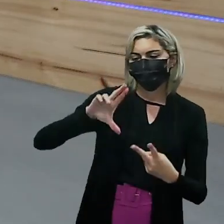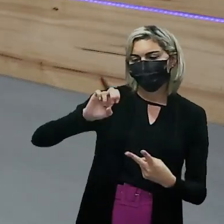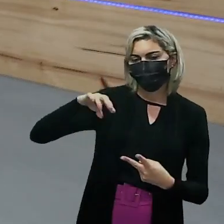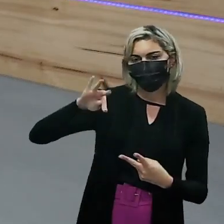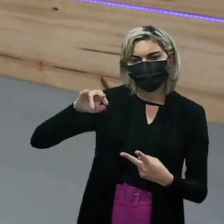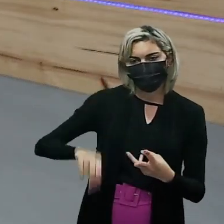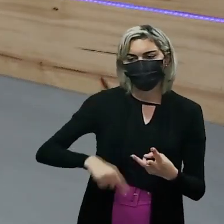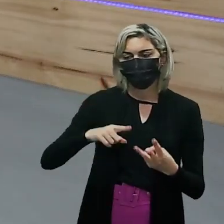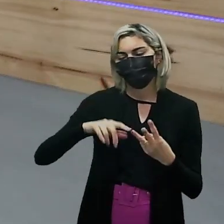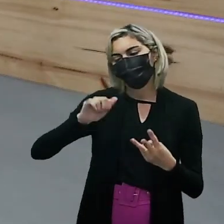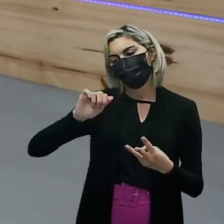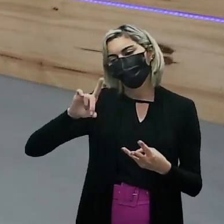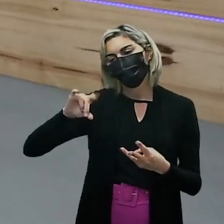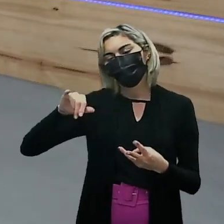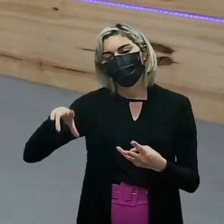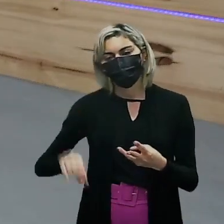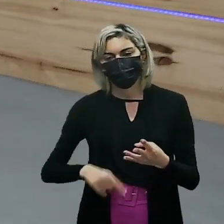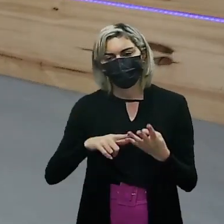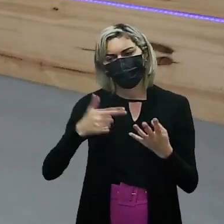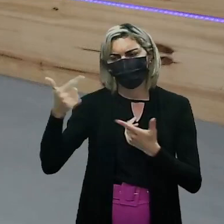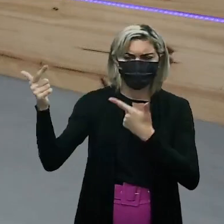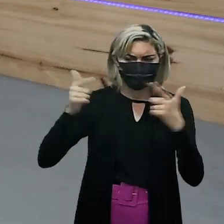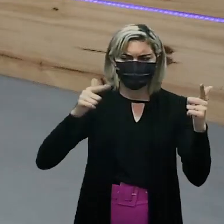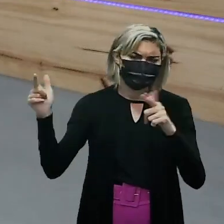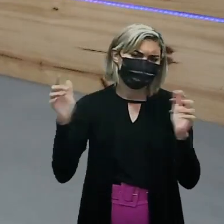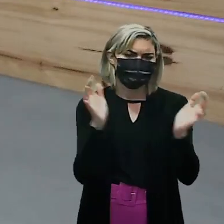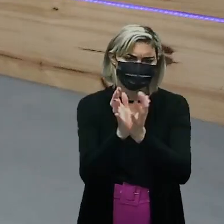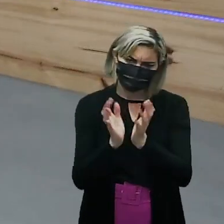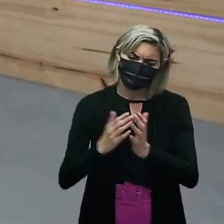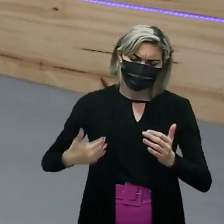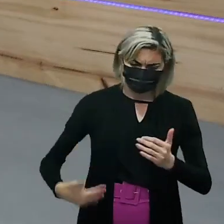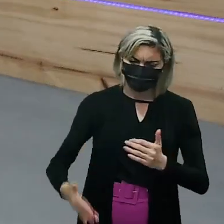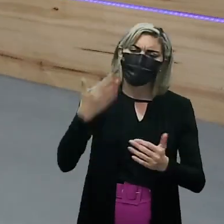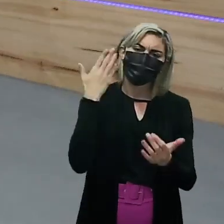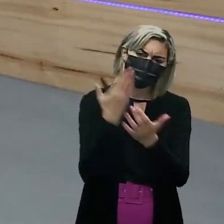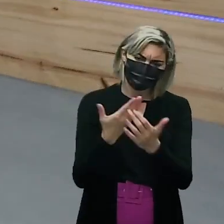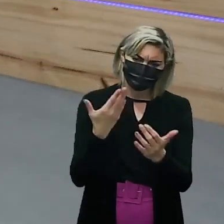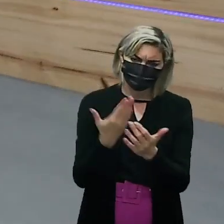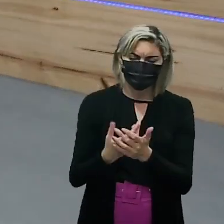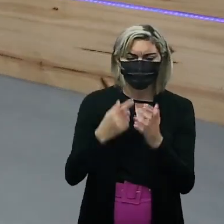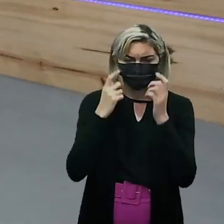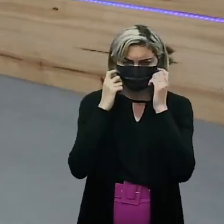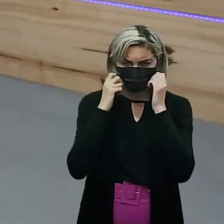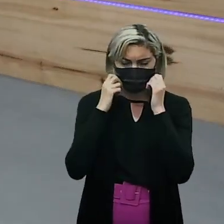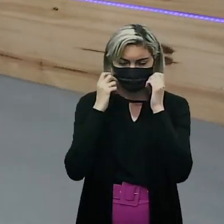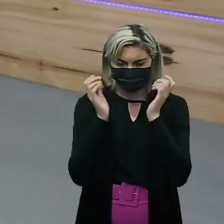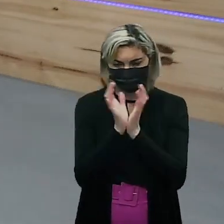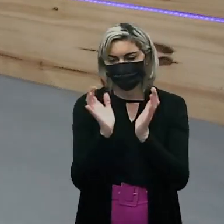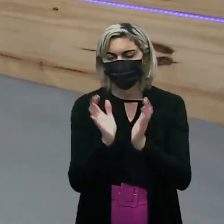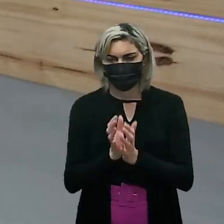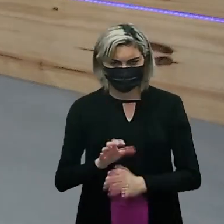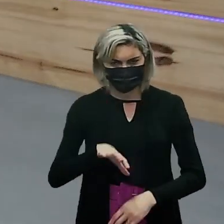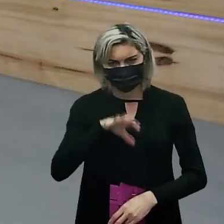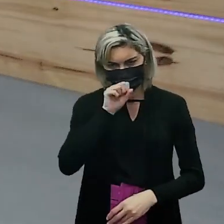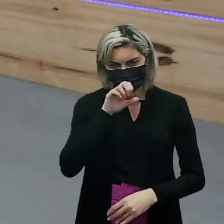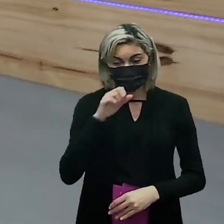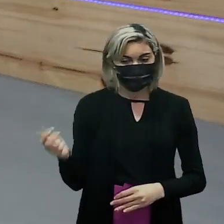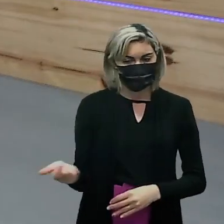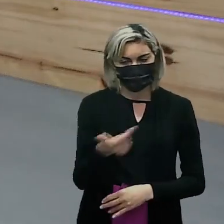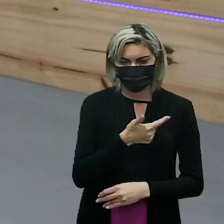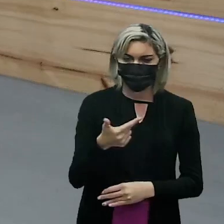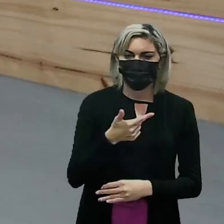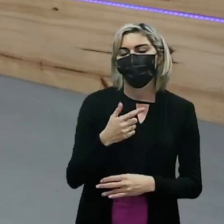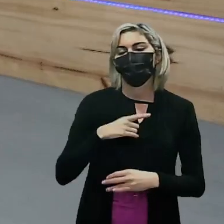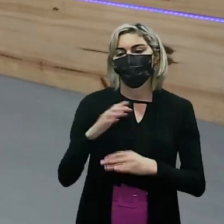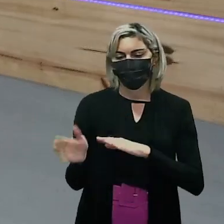aldeídos e tem outros grupos que nós vamos estudar nos grupos funcionais oxigenados parte 2